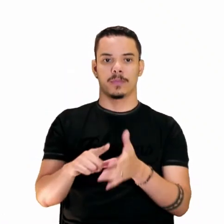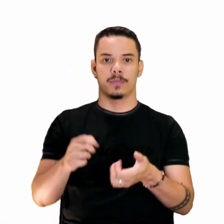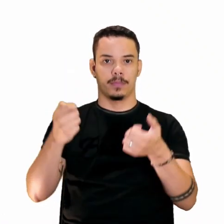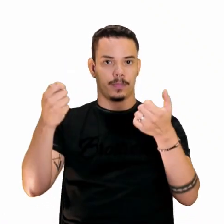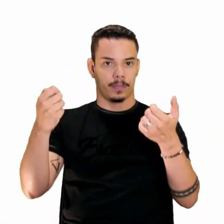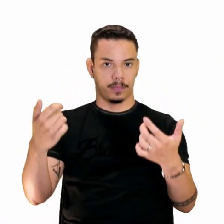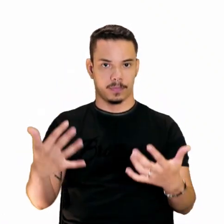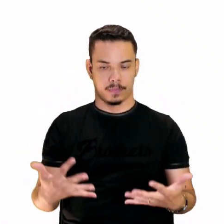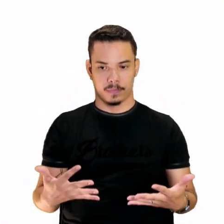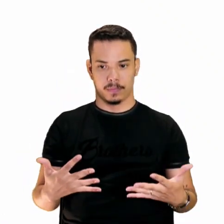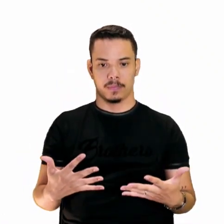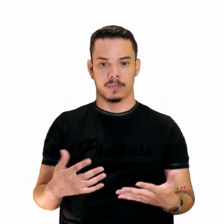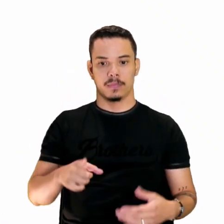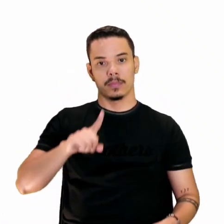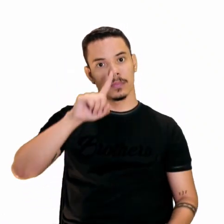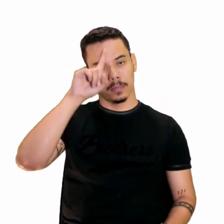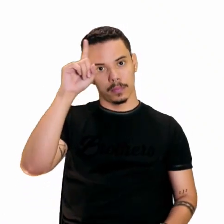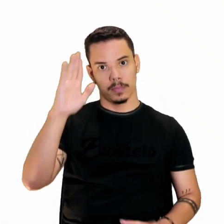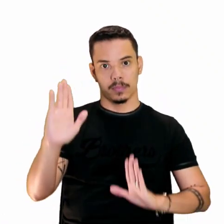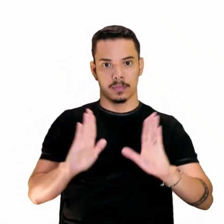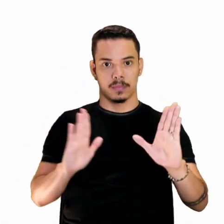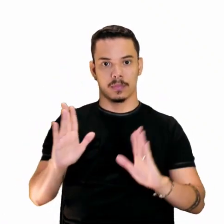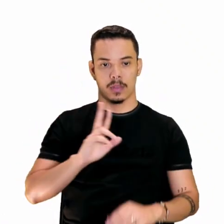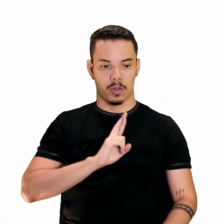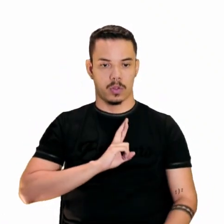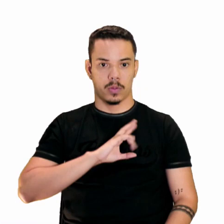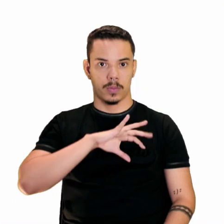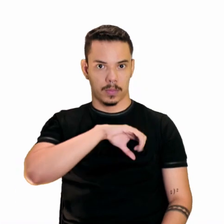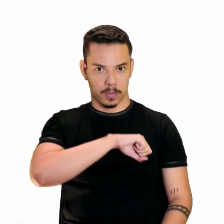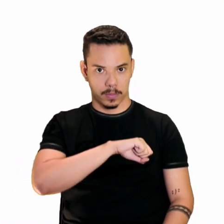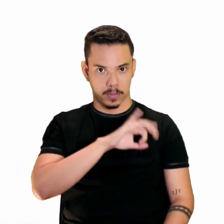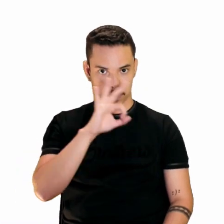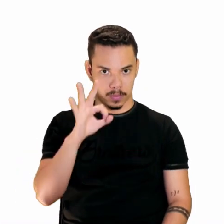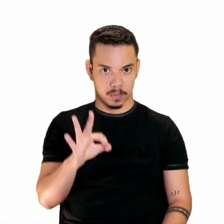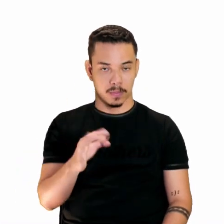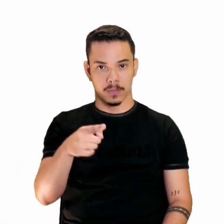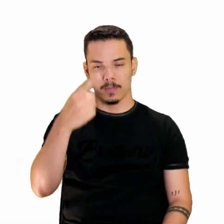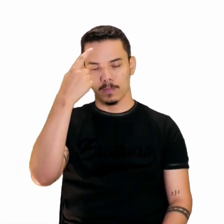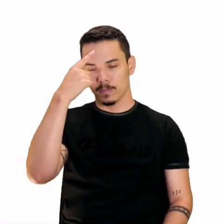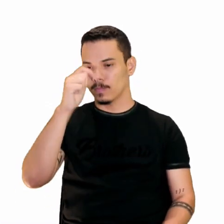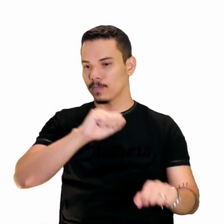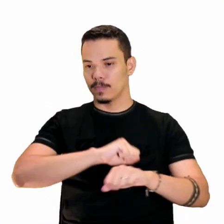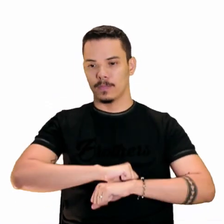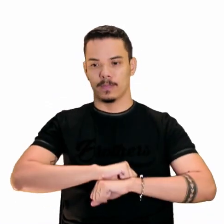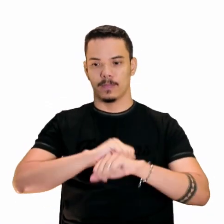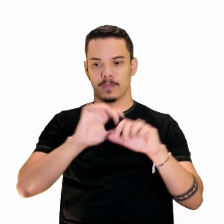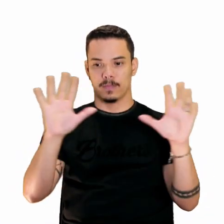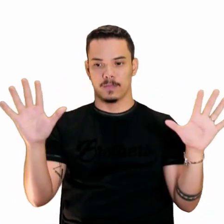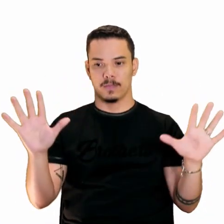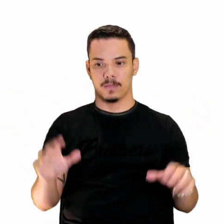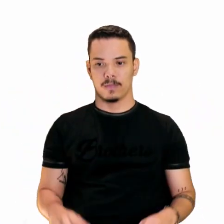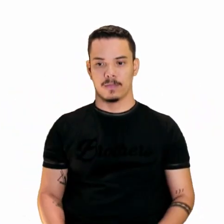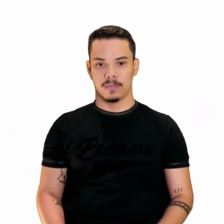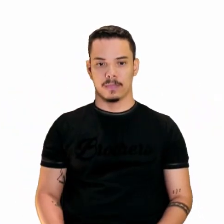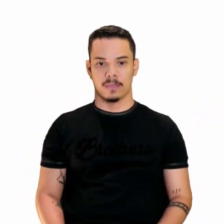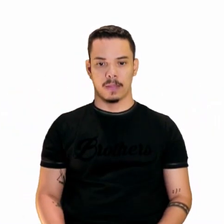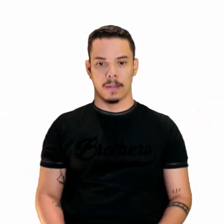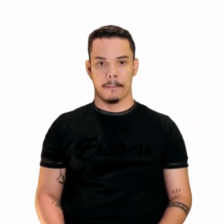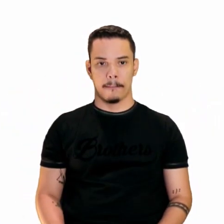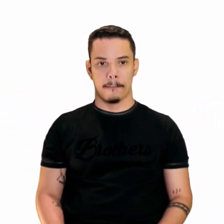havia, já tinha criado na era romântica, tá? Para deixar bem claro aqui para você. Tá certo?